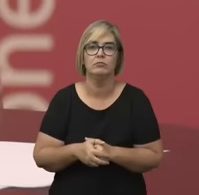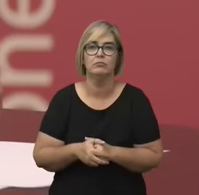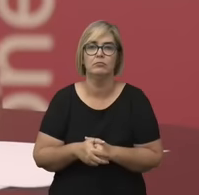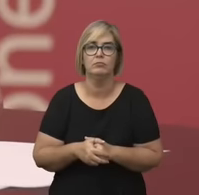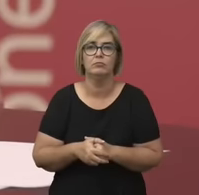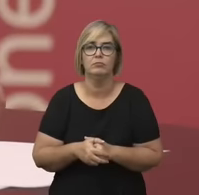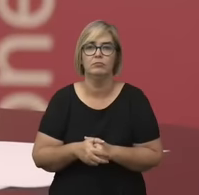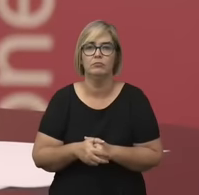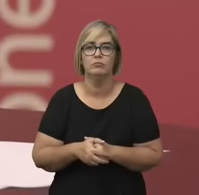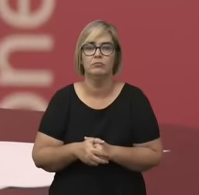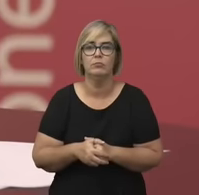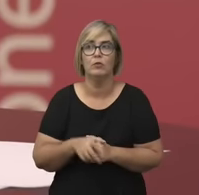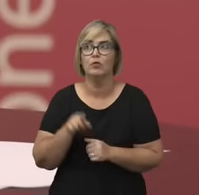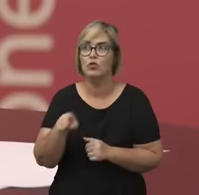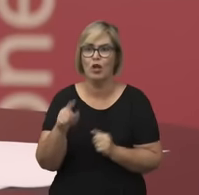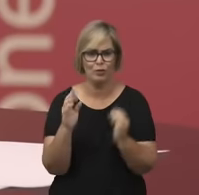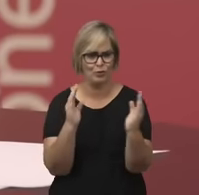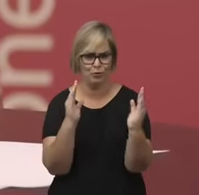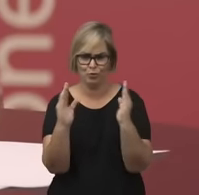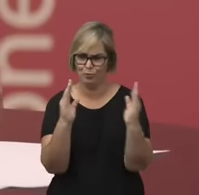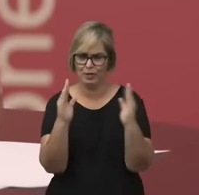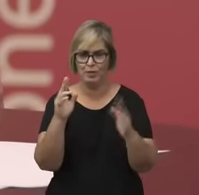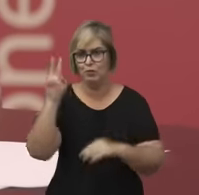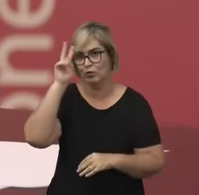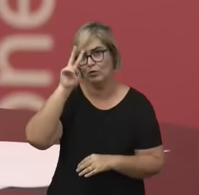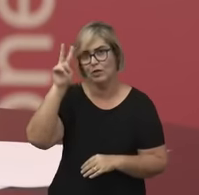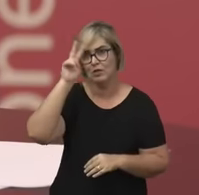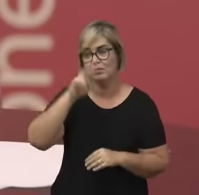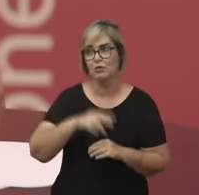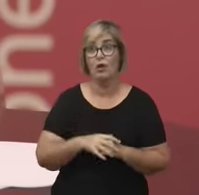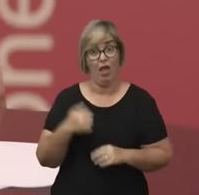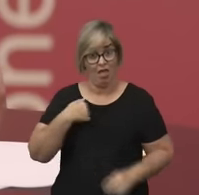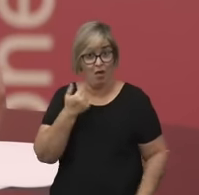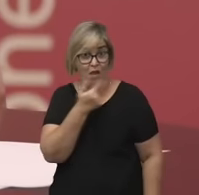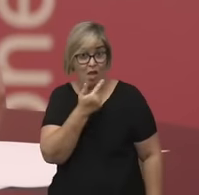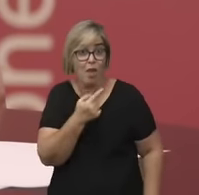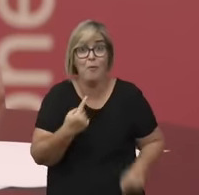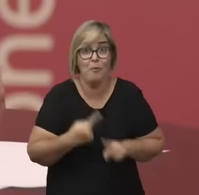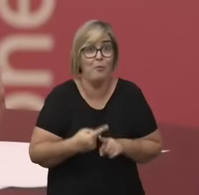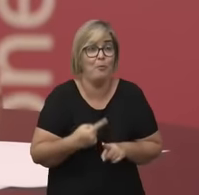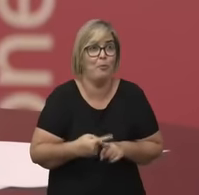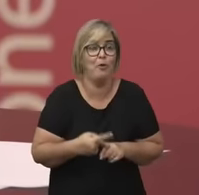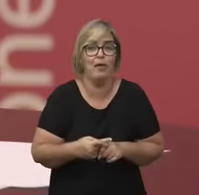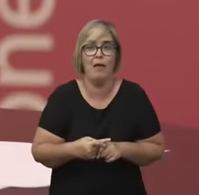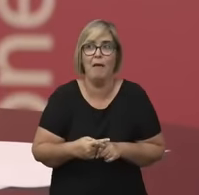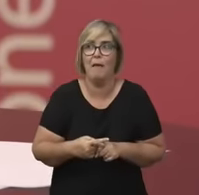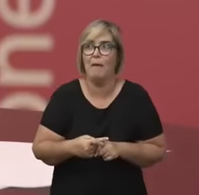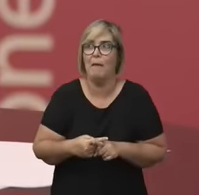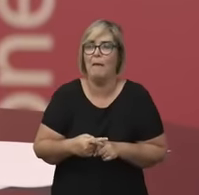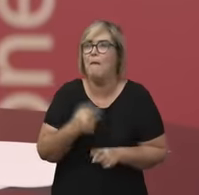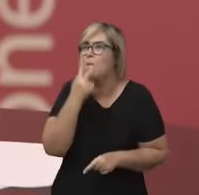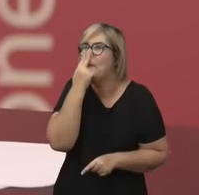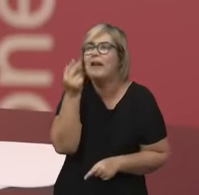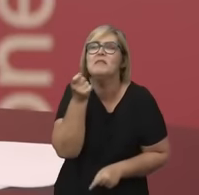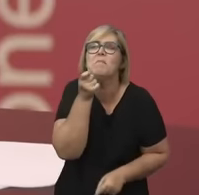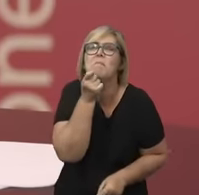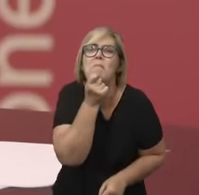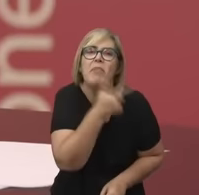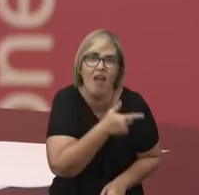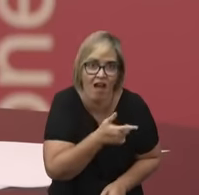em um momento da história que eu estou rindo porque parece piada, né?